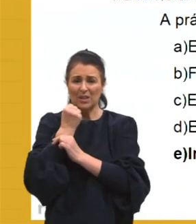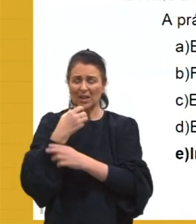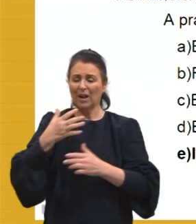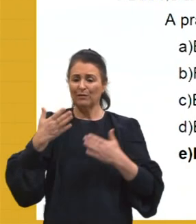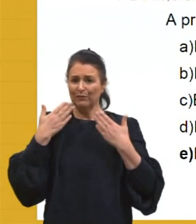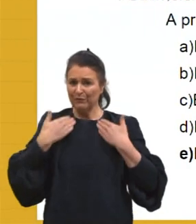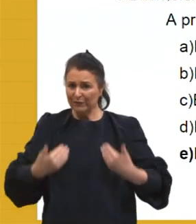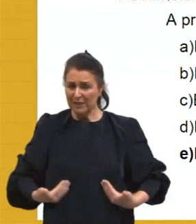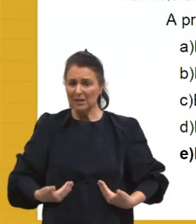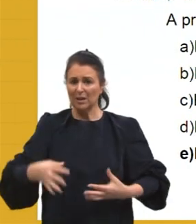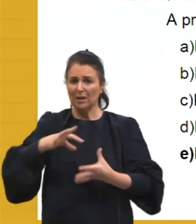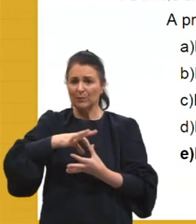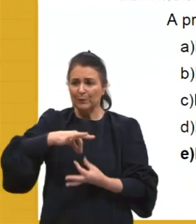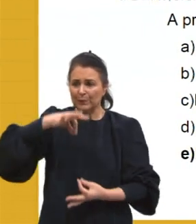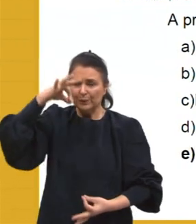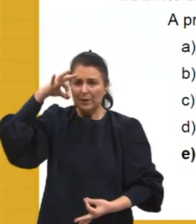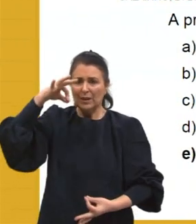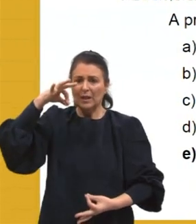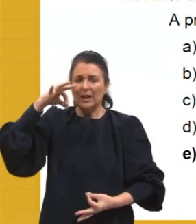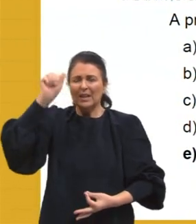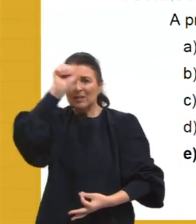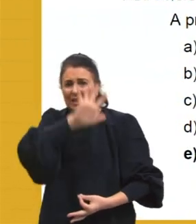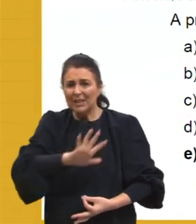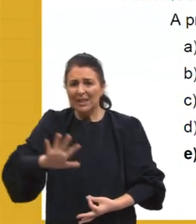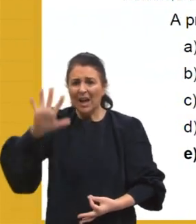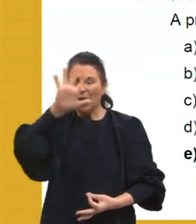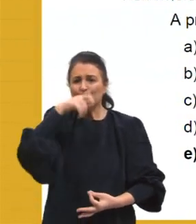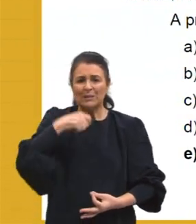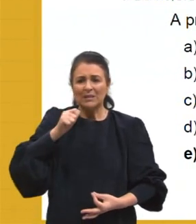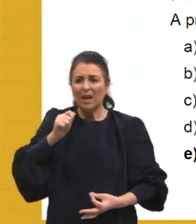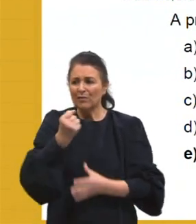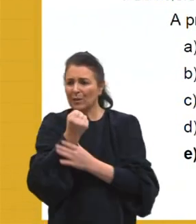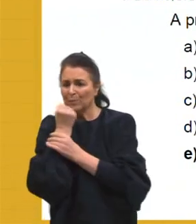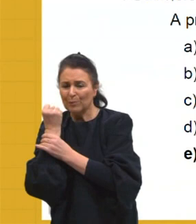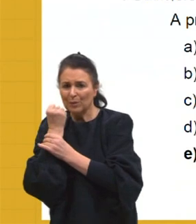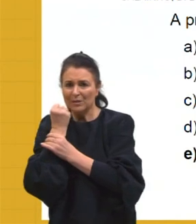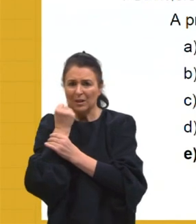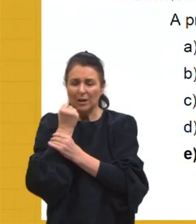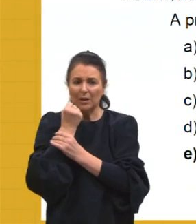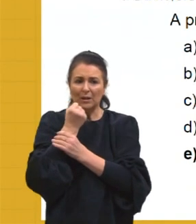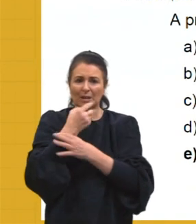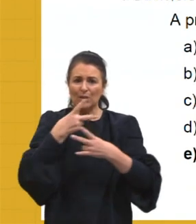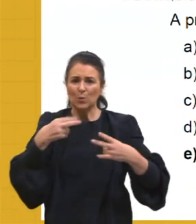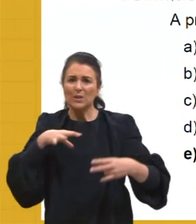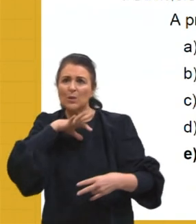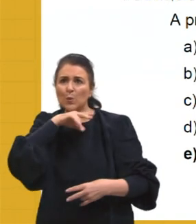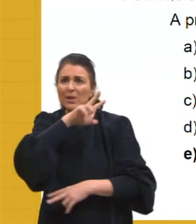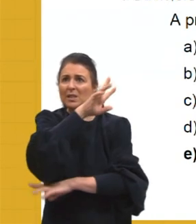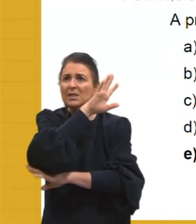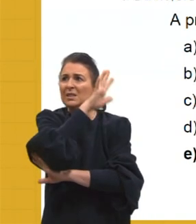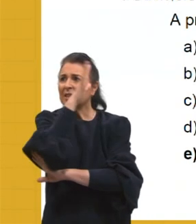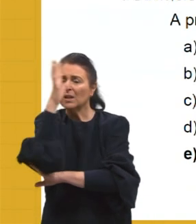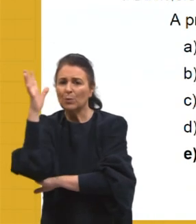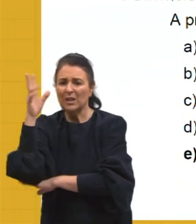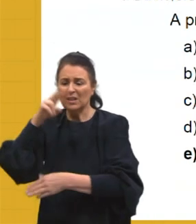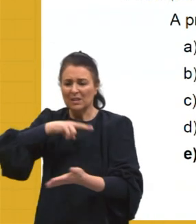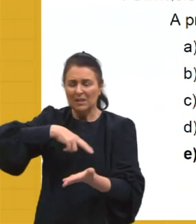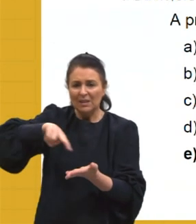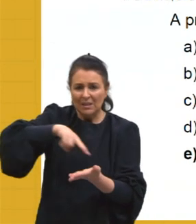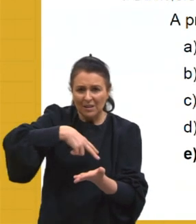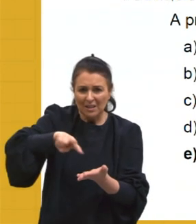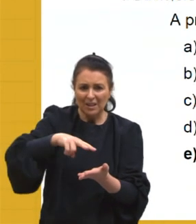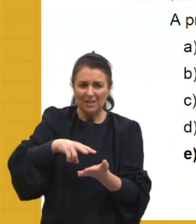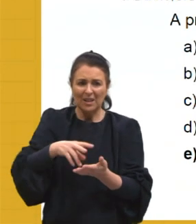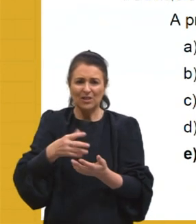necessidade generalizada de proteção das catástrofes da natureza, das danças, da má